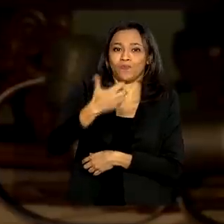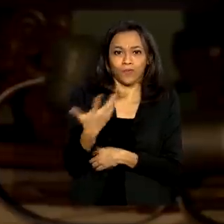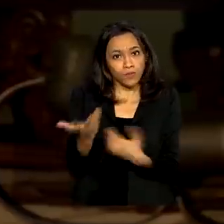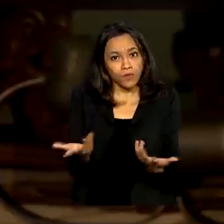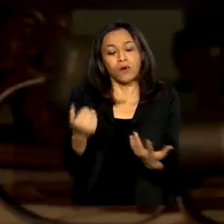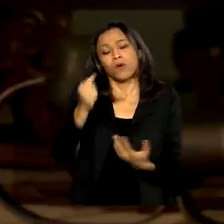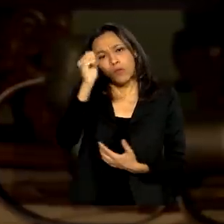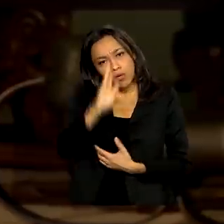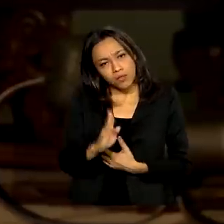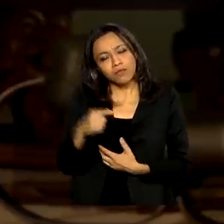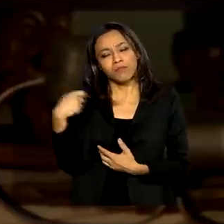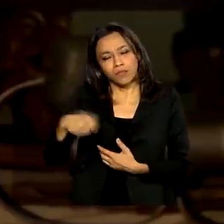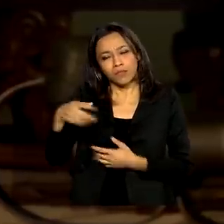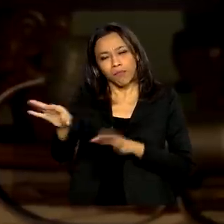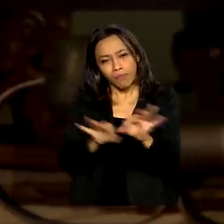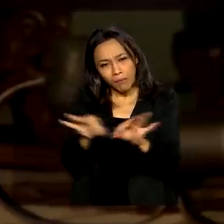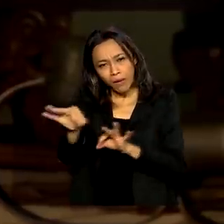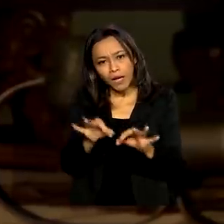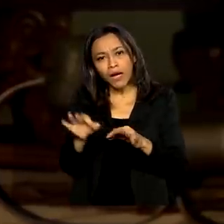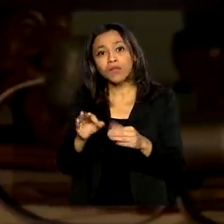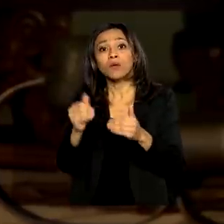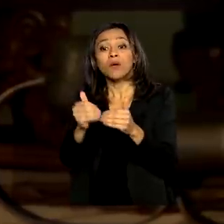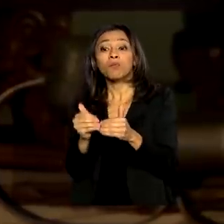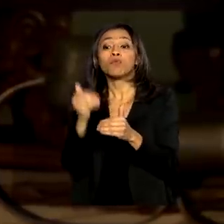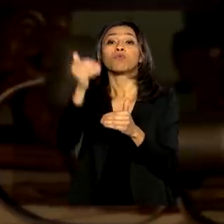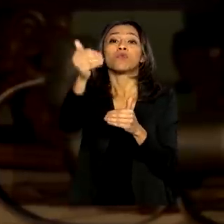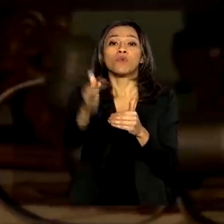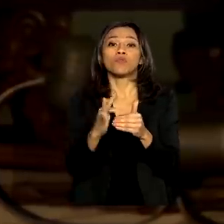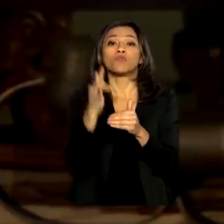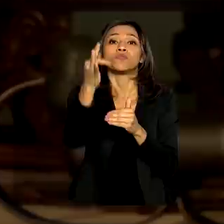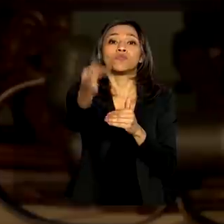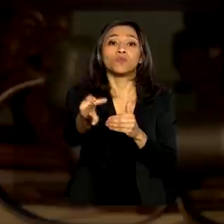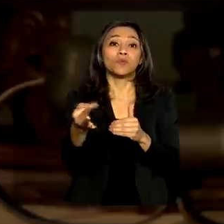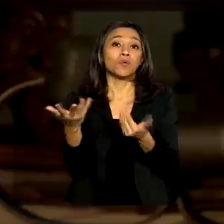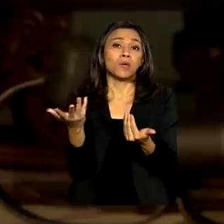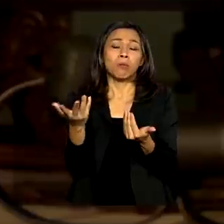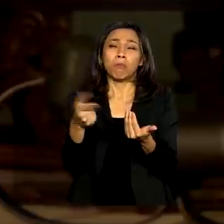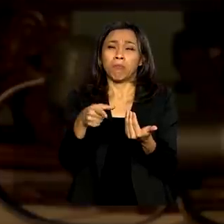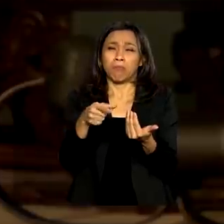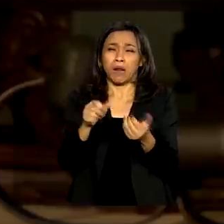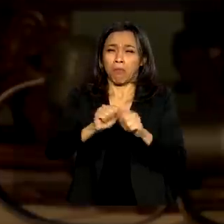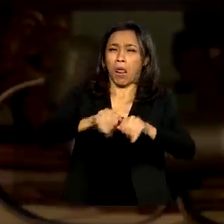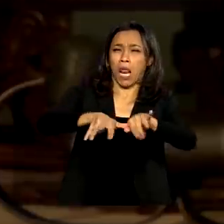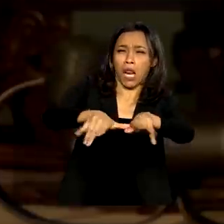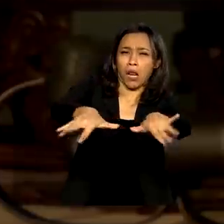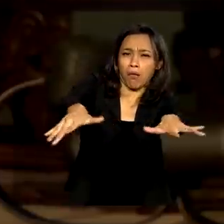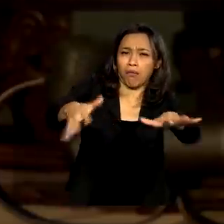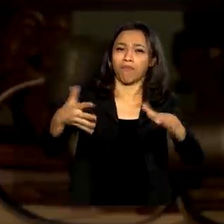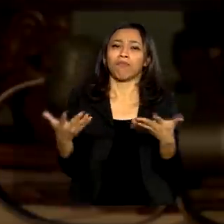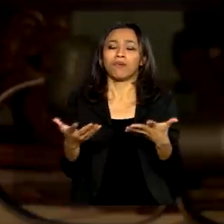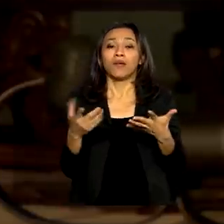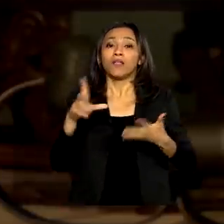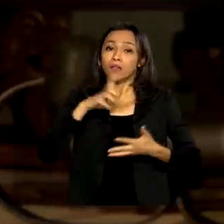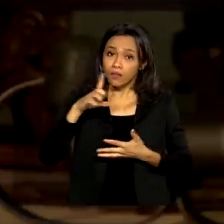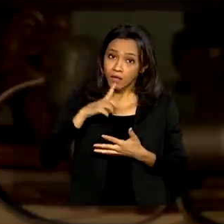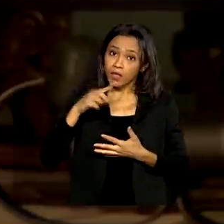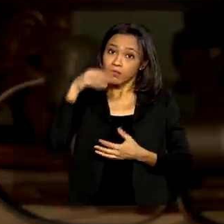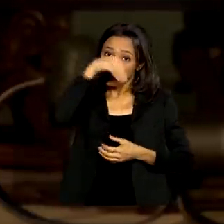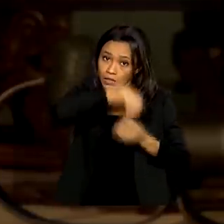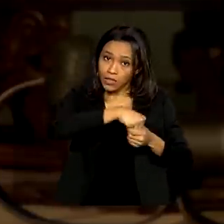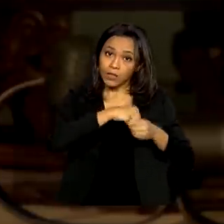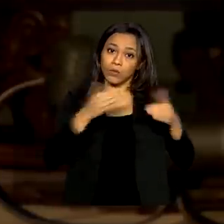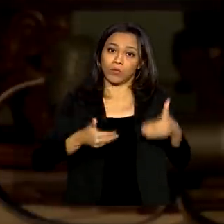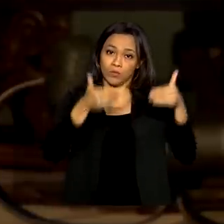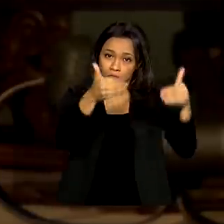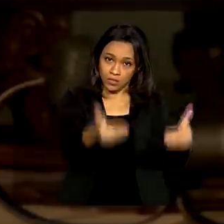preparado para as próximas pandemias. Isso significa preparar-se em termos de estrutura de ciência. Nós temos a Rede Vírus MCTIC, que é um grupo